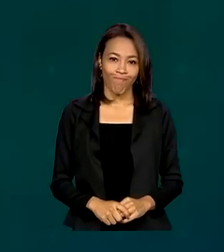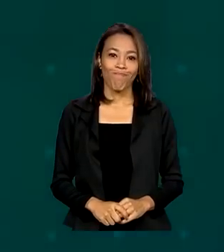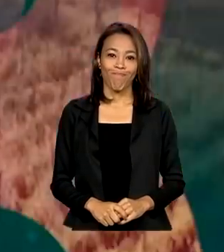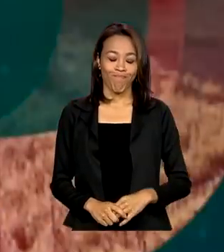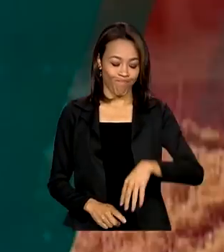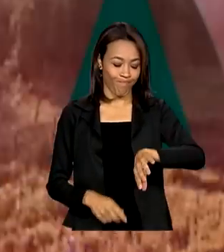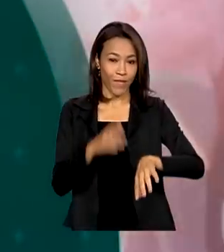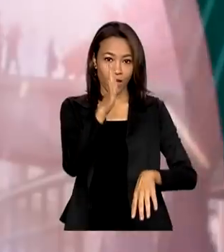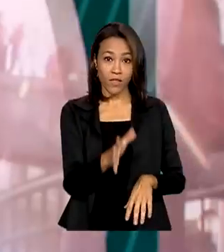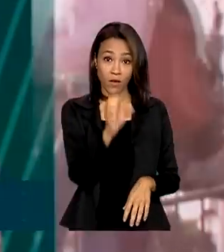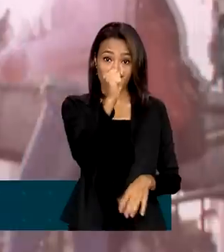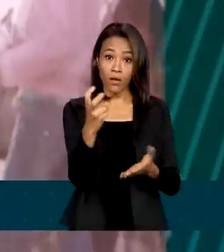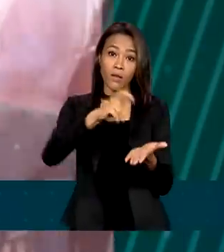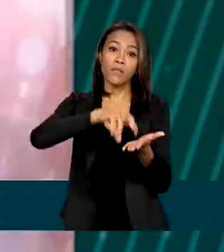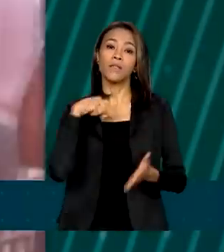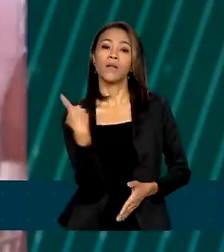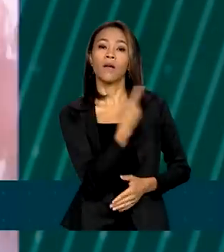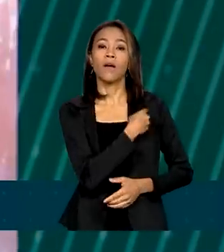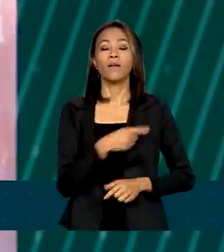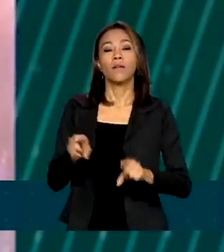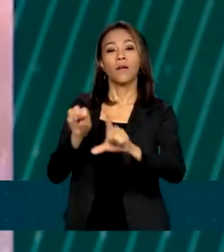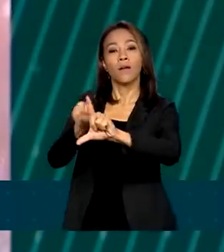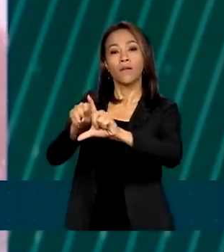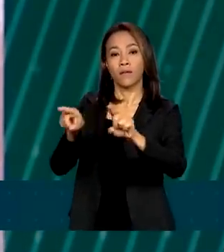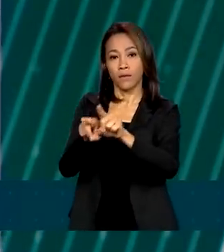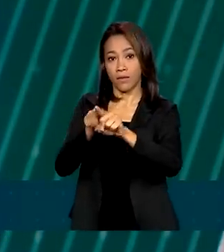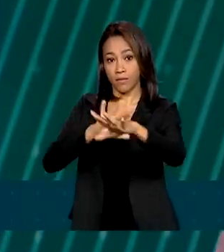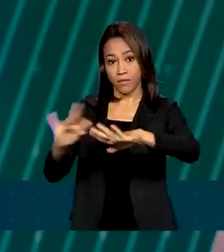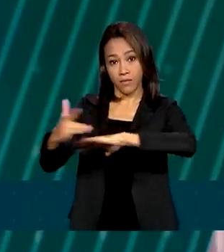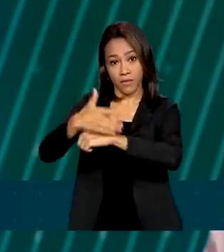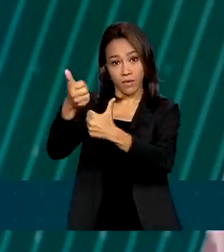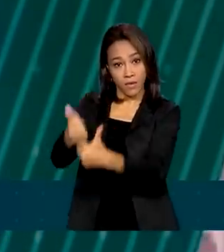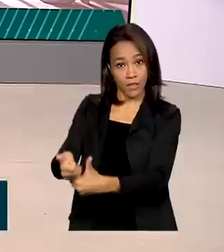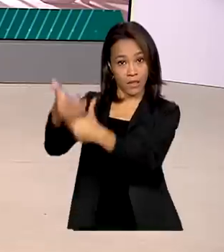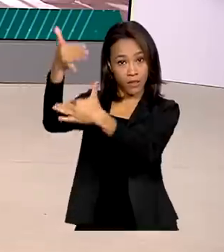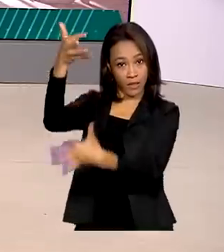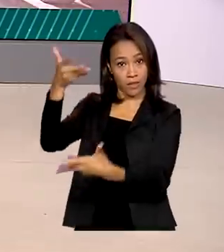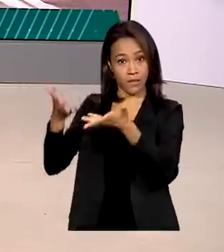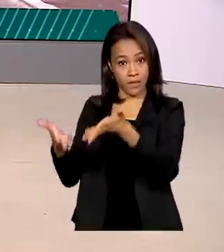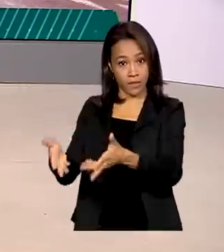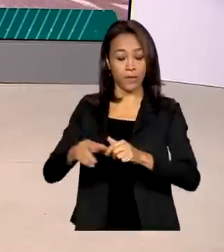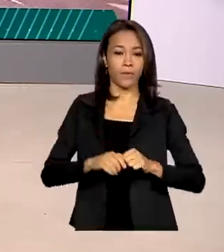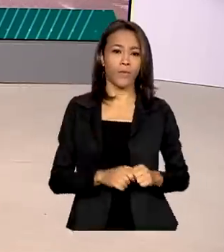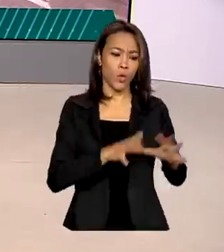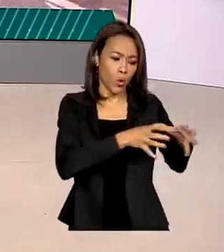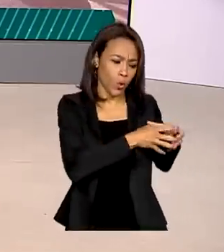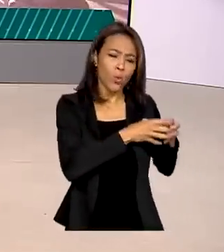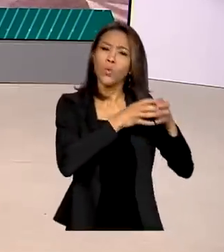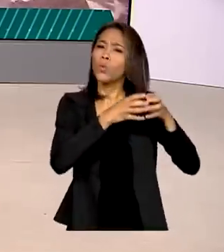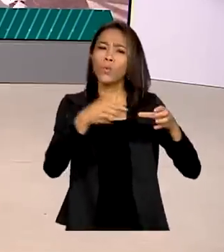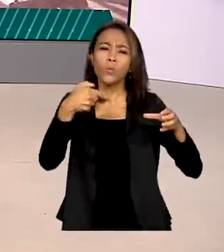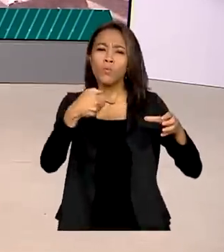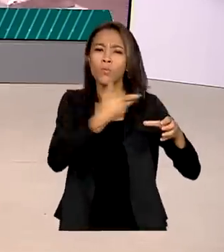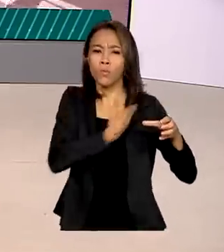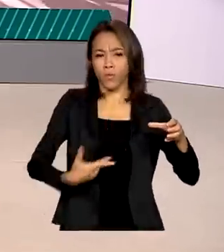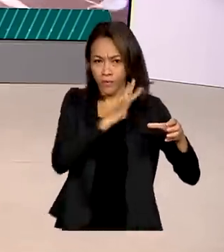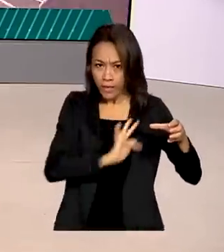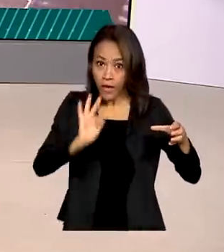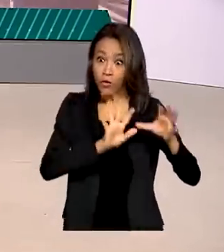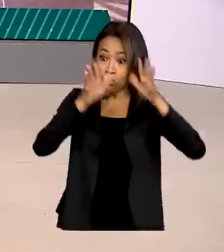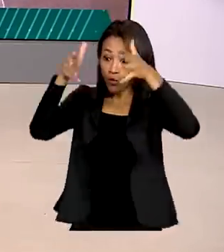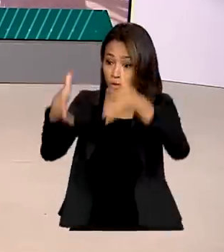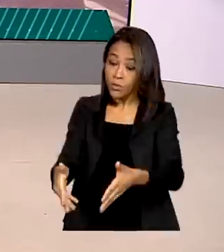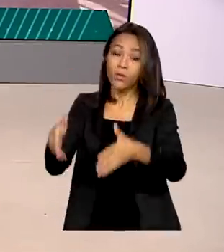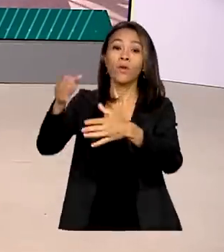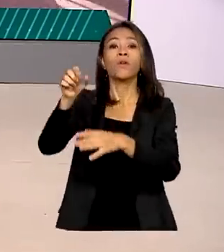São 8 horas da manhã e estamos ao vivo também pelas nossas redes sociais. Uma comitiva do governo federal chegou nesse domingo